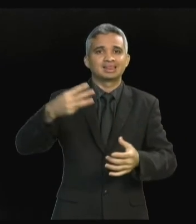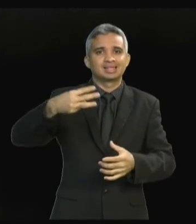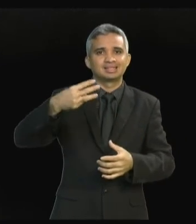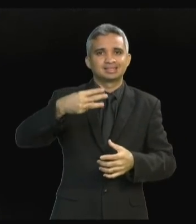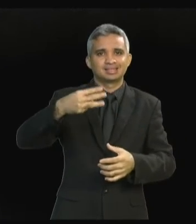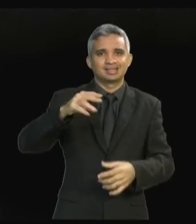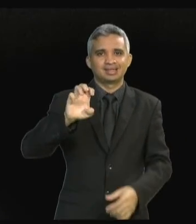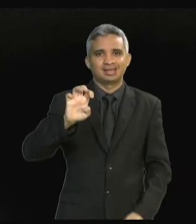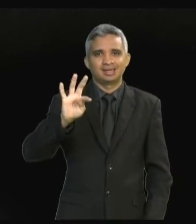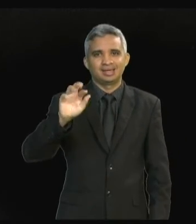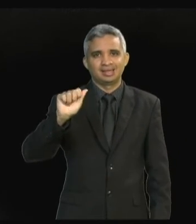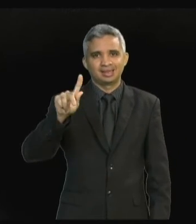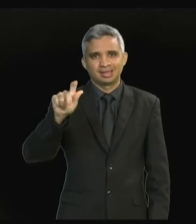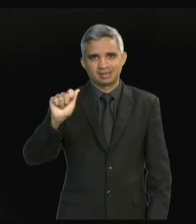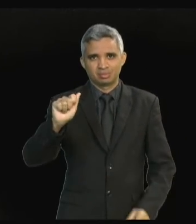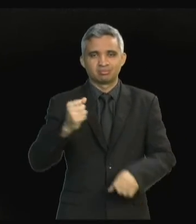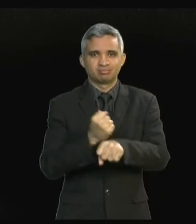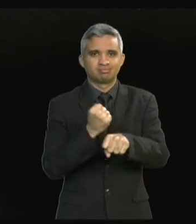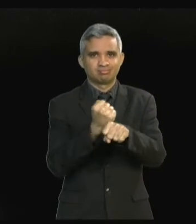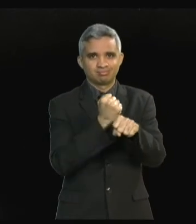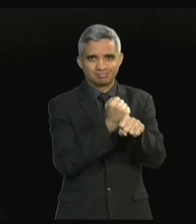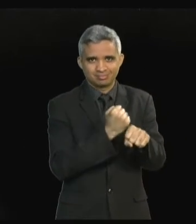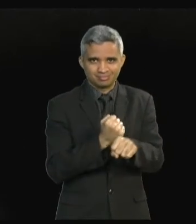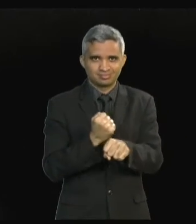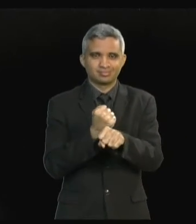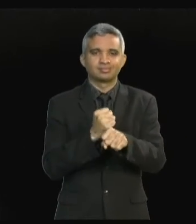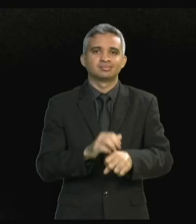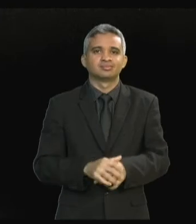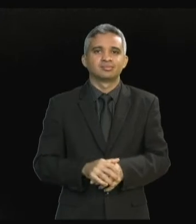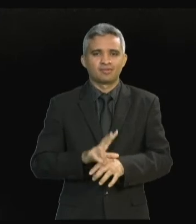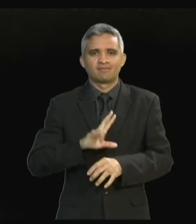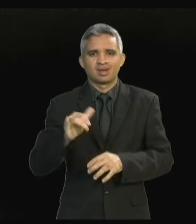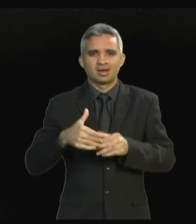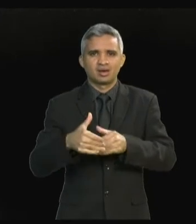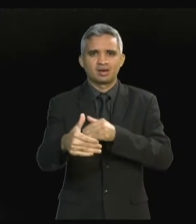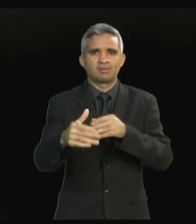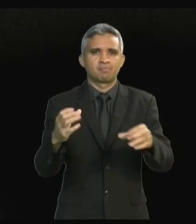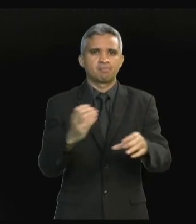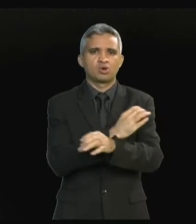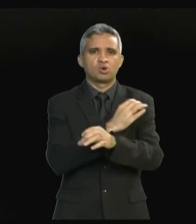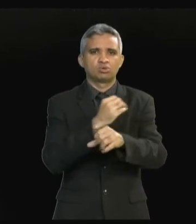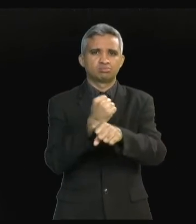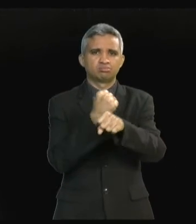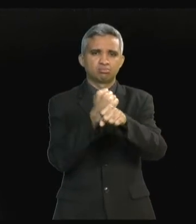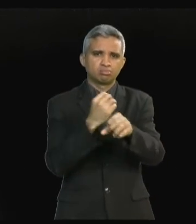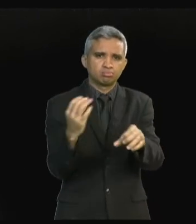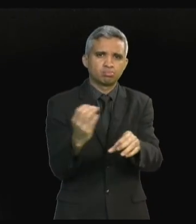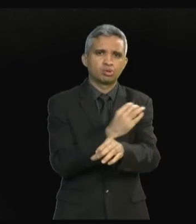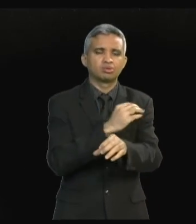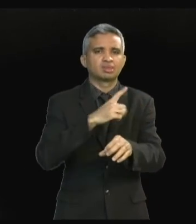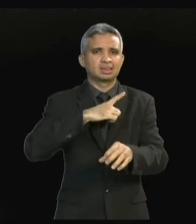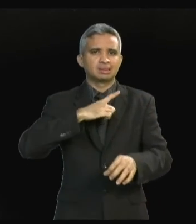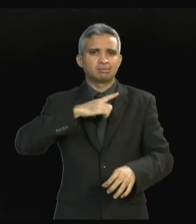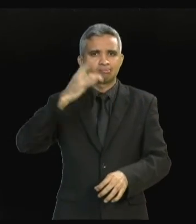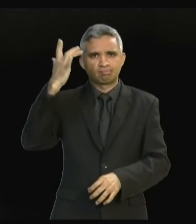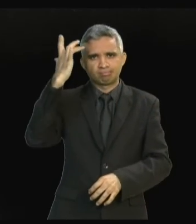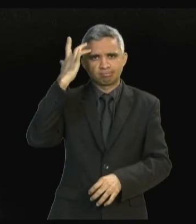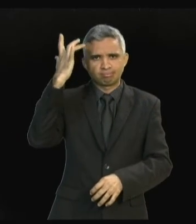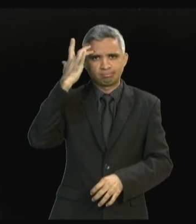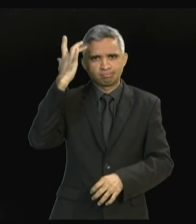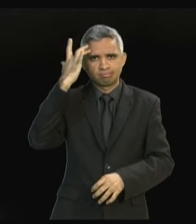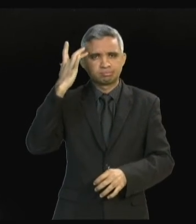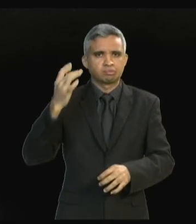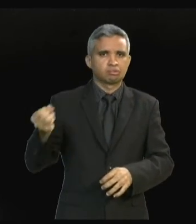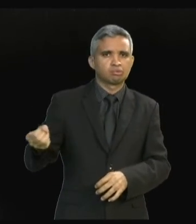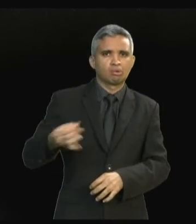no Mirim, uma unidade de saúde muito mais moderna, mais sofisticada, com aparelhos novos e